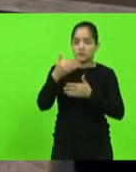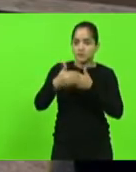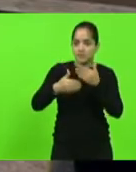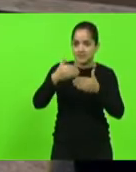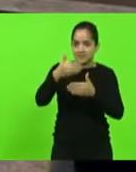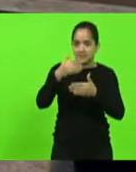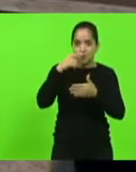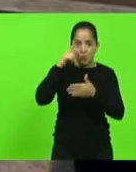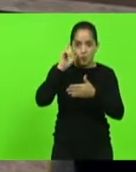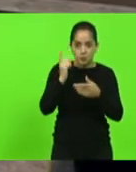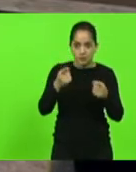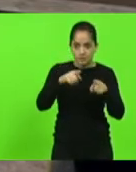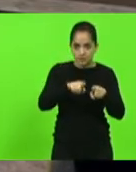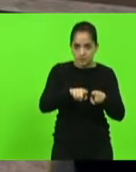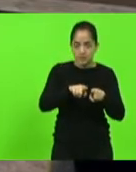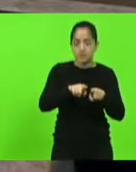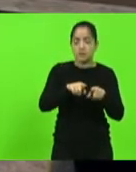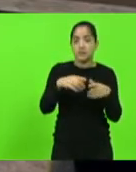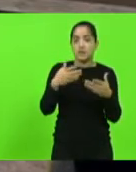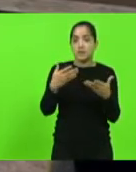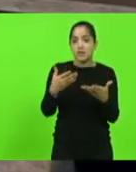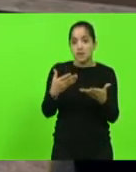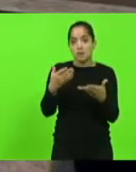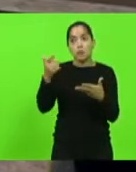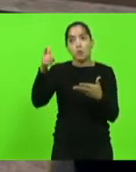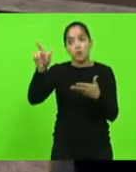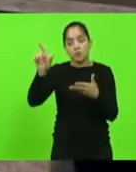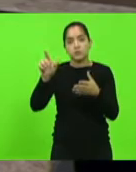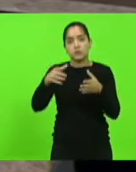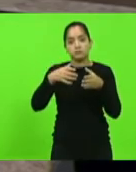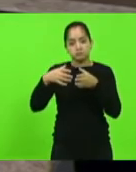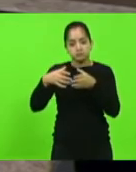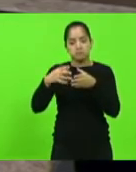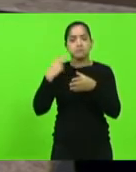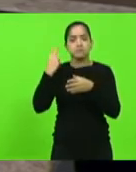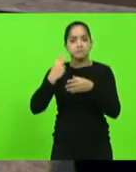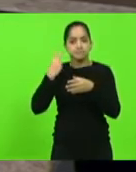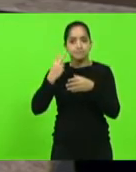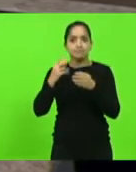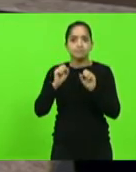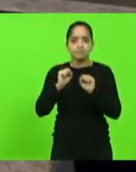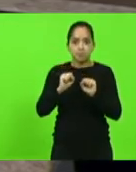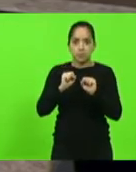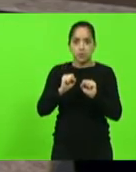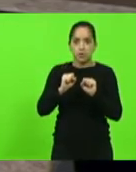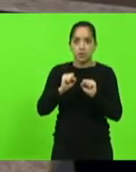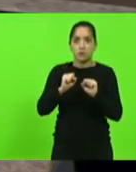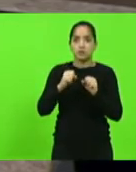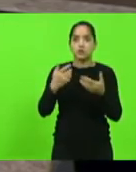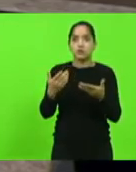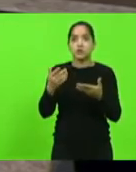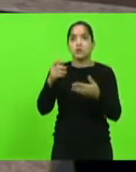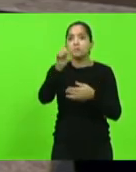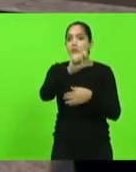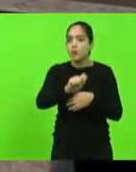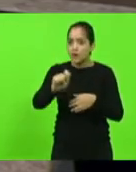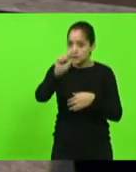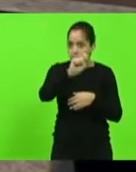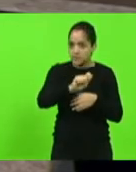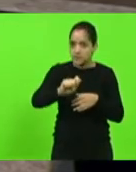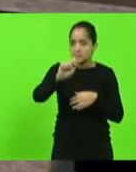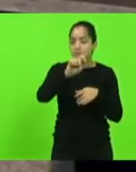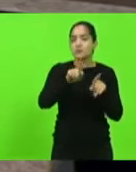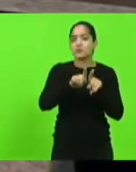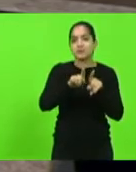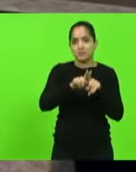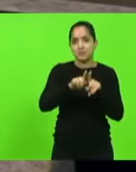ontem, devemos fazer com outras câmaras de vereadores também, mas principalmente com outras associações de câmaras de vereadores, porque aí